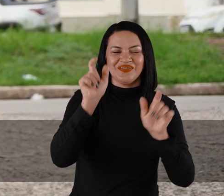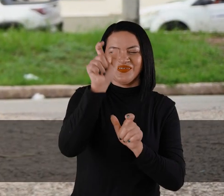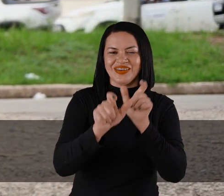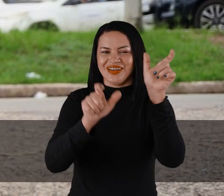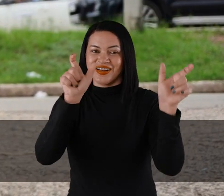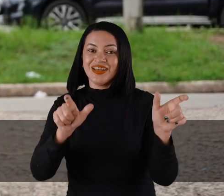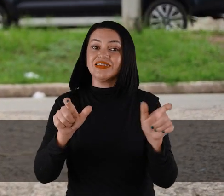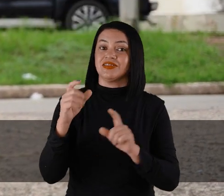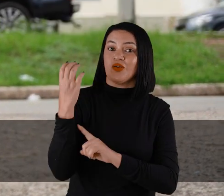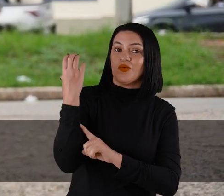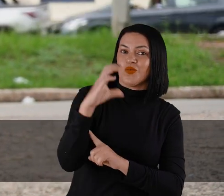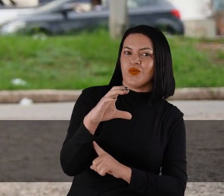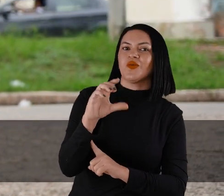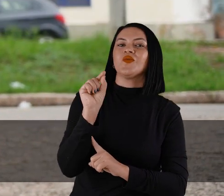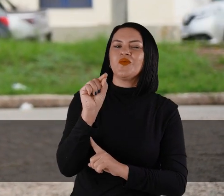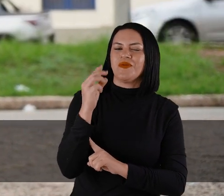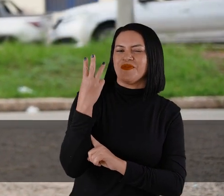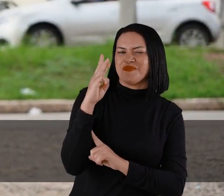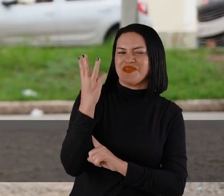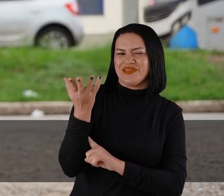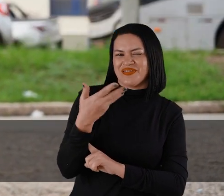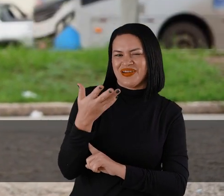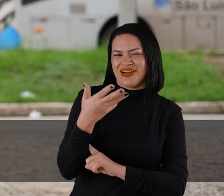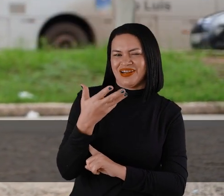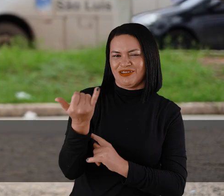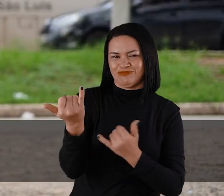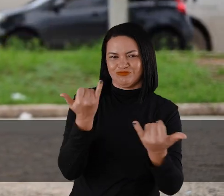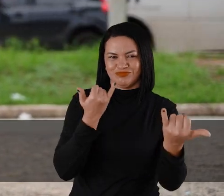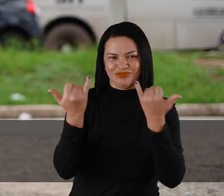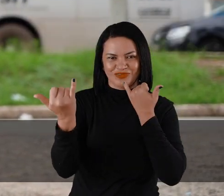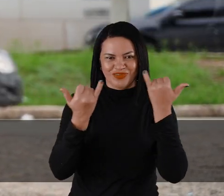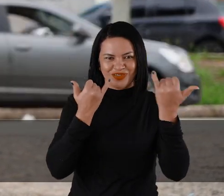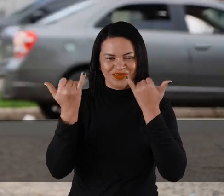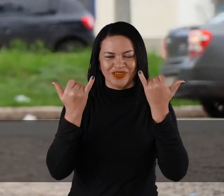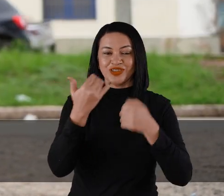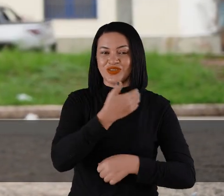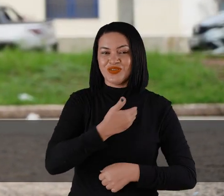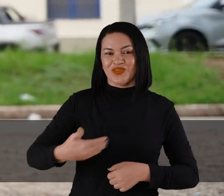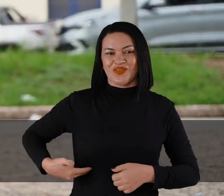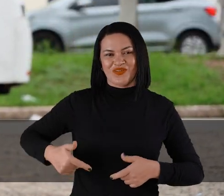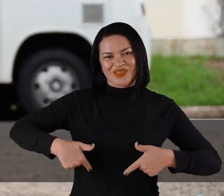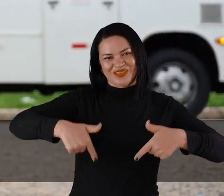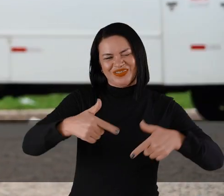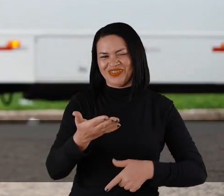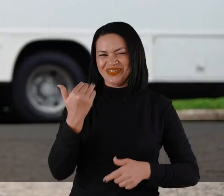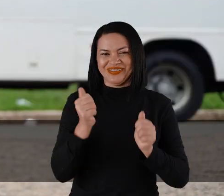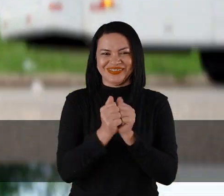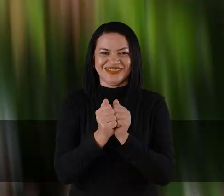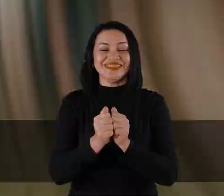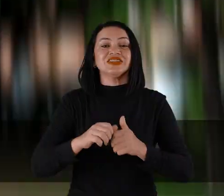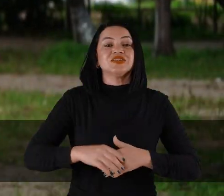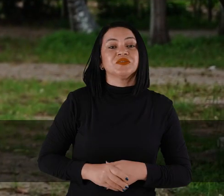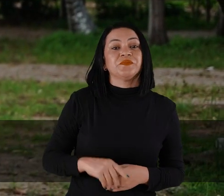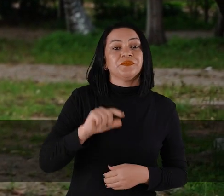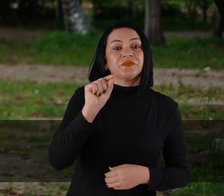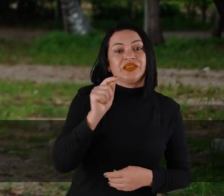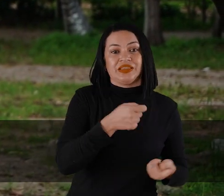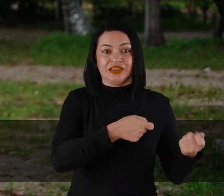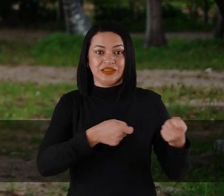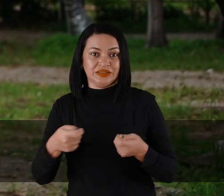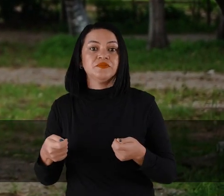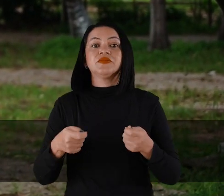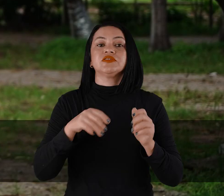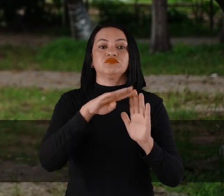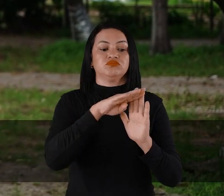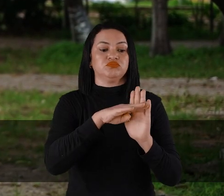Fala, galera! Olha só quem está na área, o nosso Maranhão Ligeiro, com as ações do Governo do Estado. Vem comigo! Nessa semana,